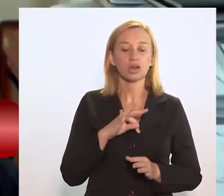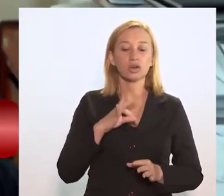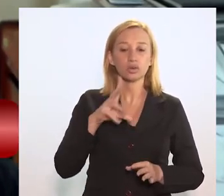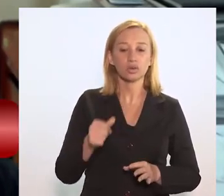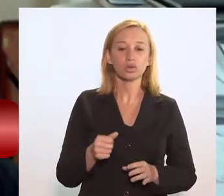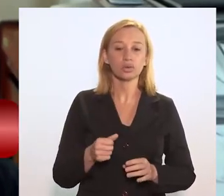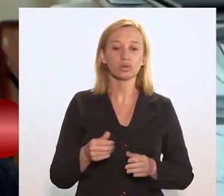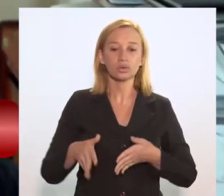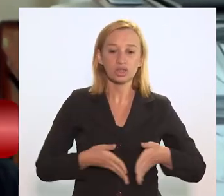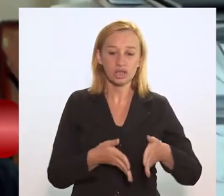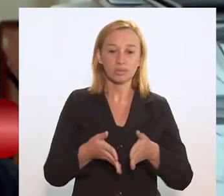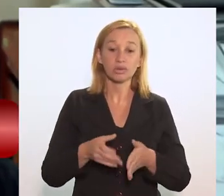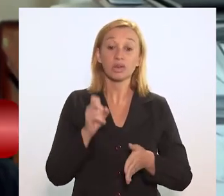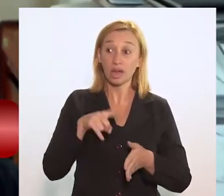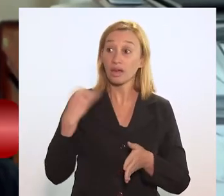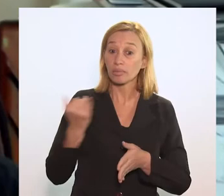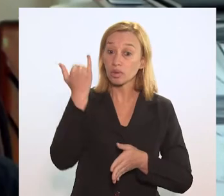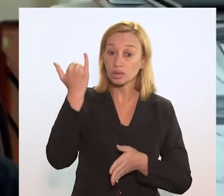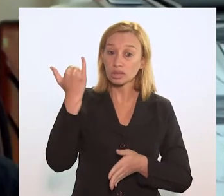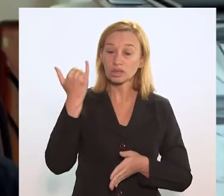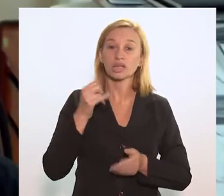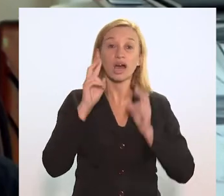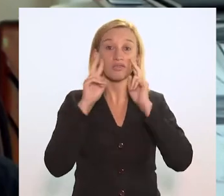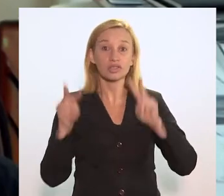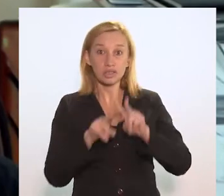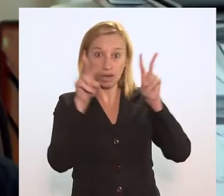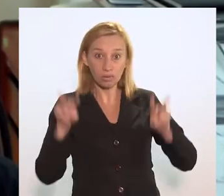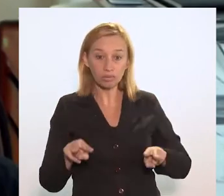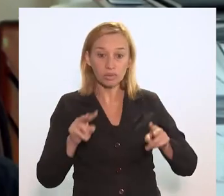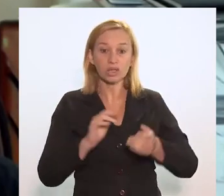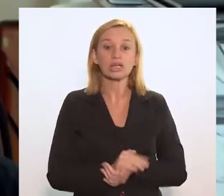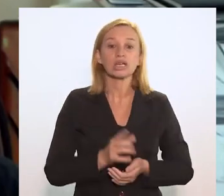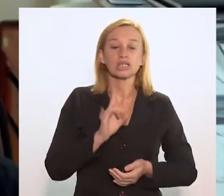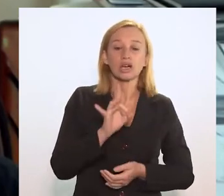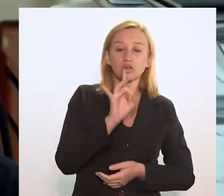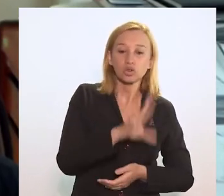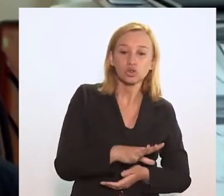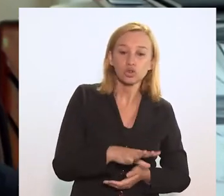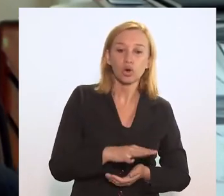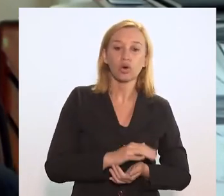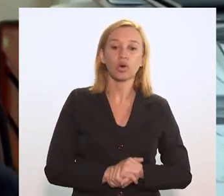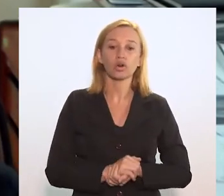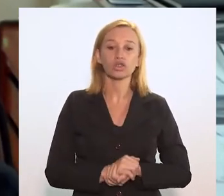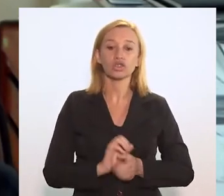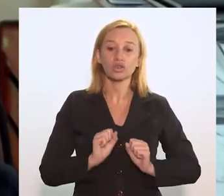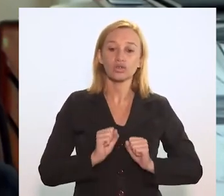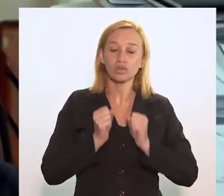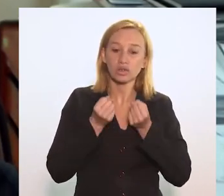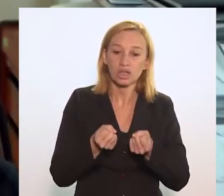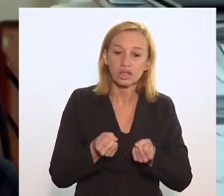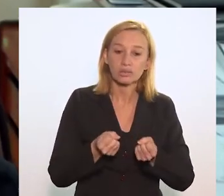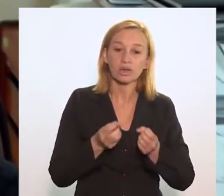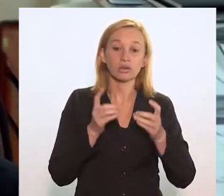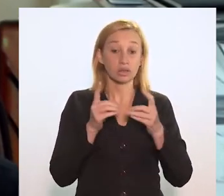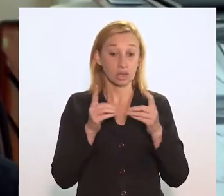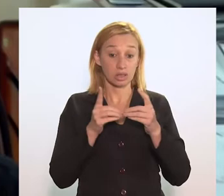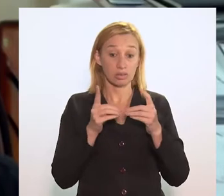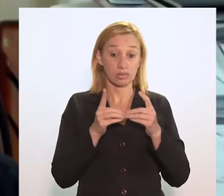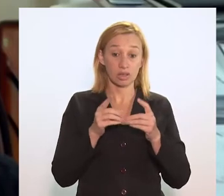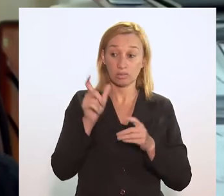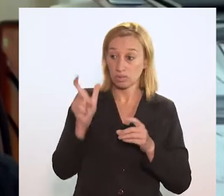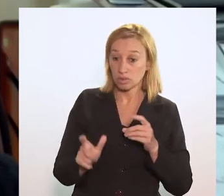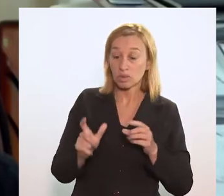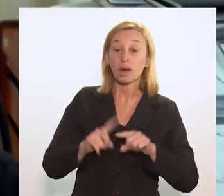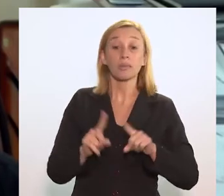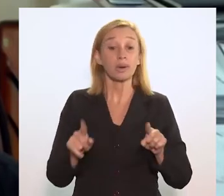acha que são importantes. A visão, não só a visão de fortalecimento do atendimento